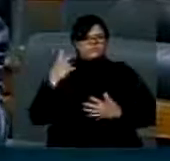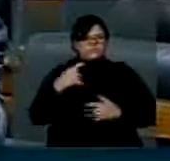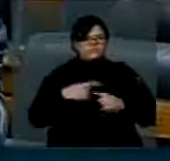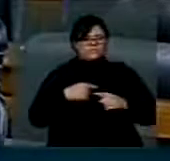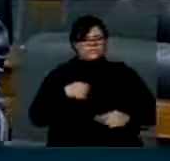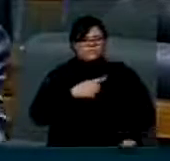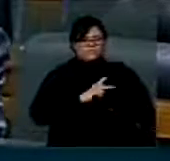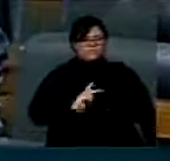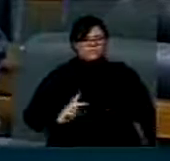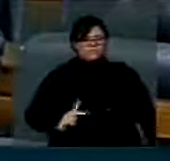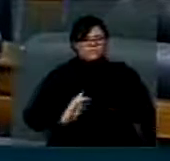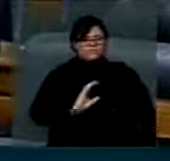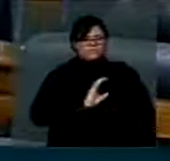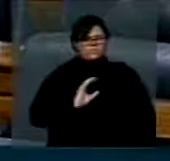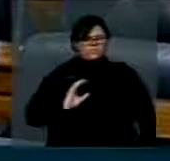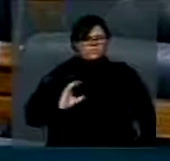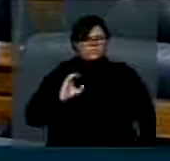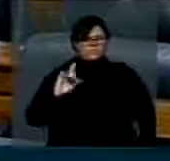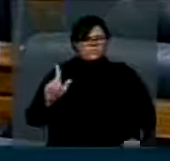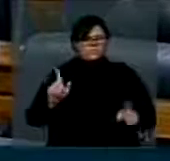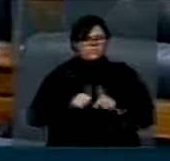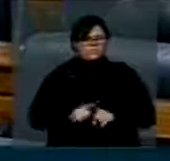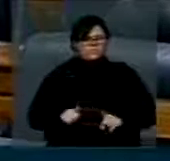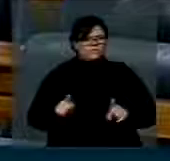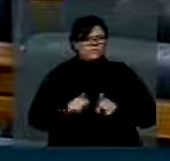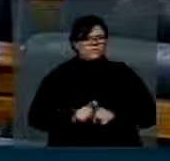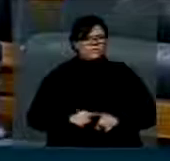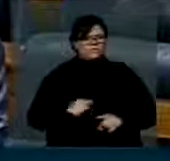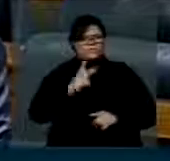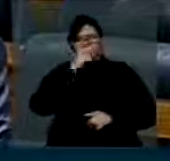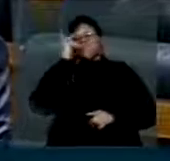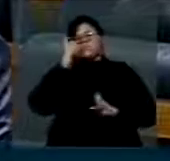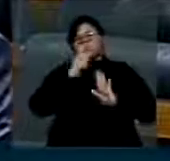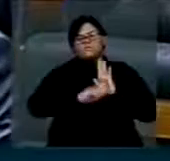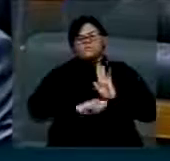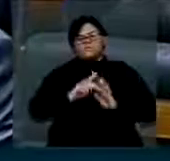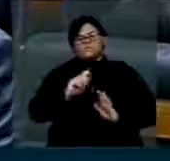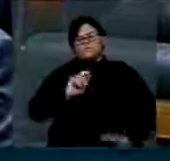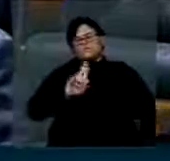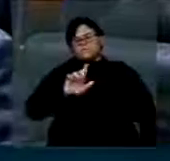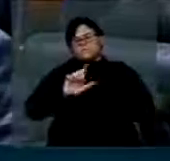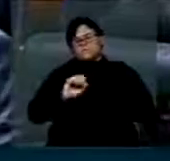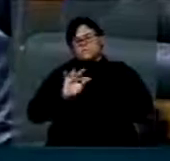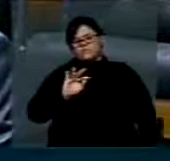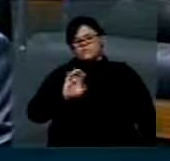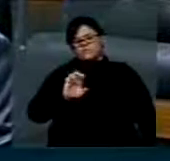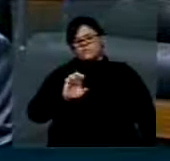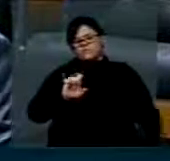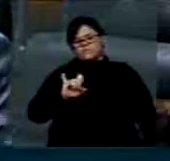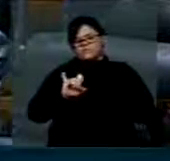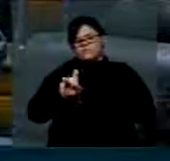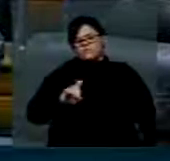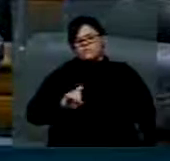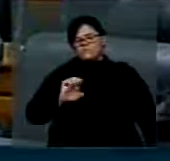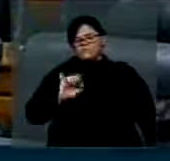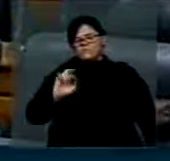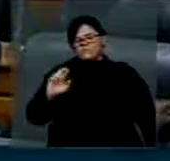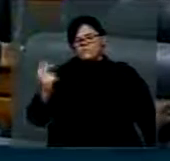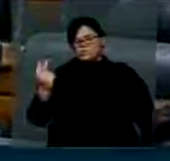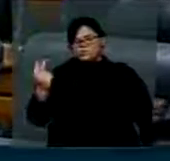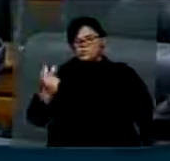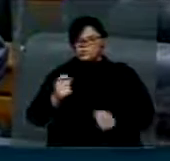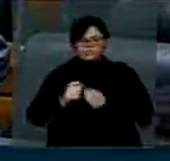e, evidentemente, também ao relator Paulo Teixeira pelo brilhante trabalho que ambos